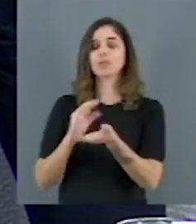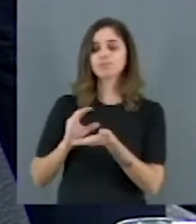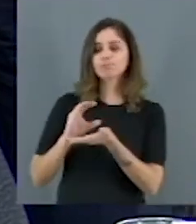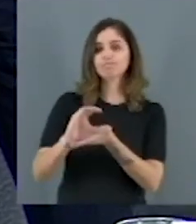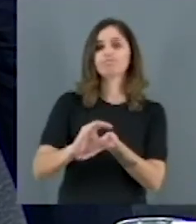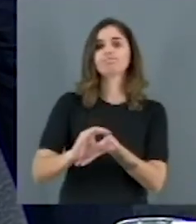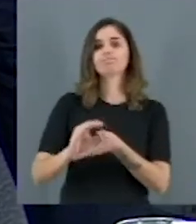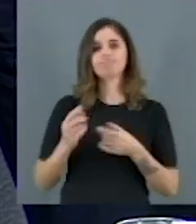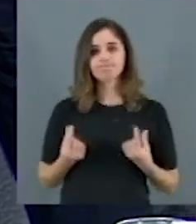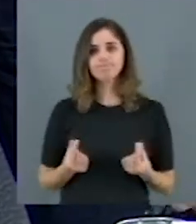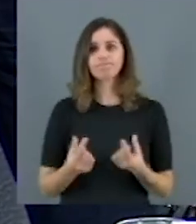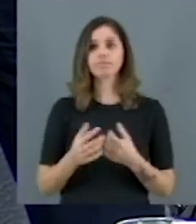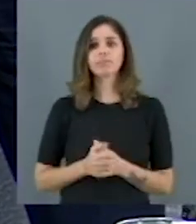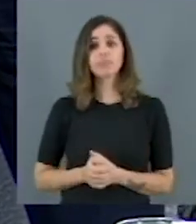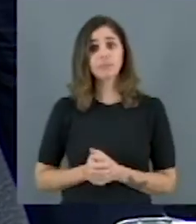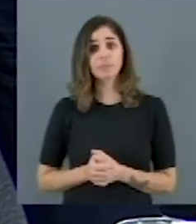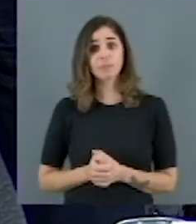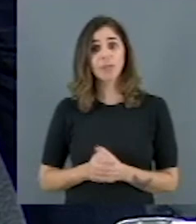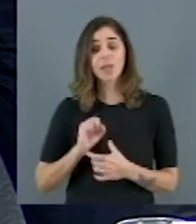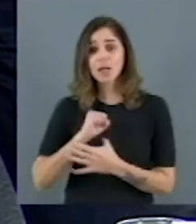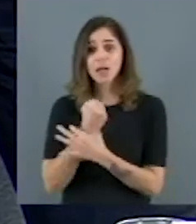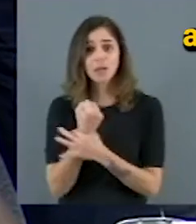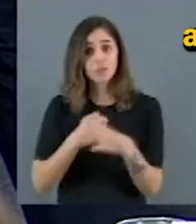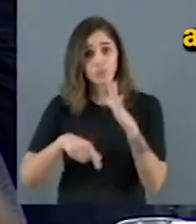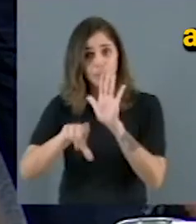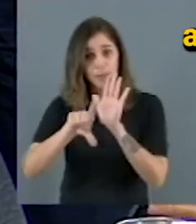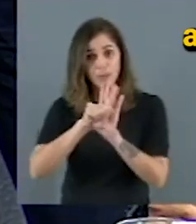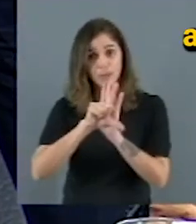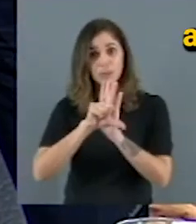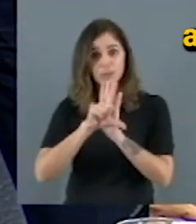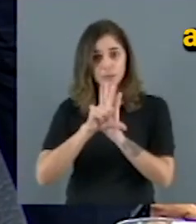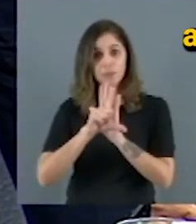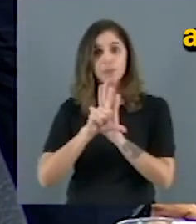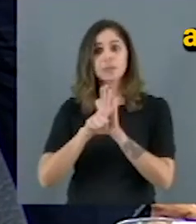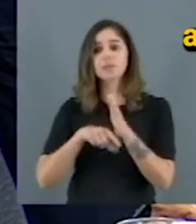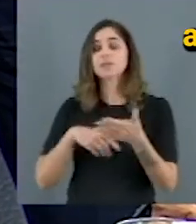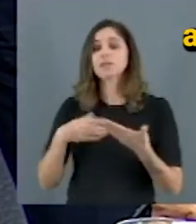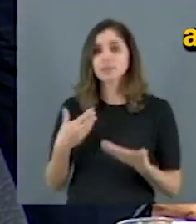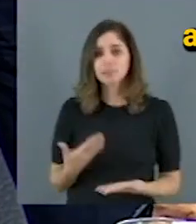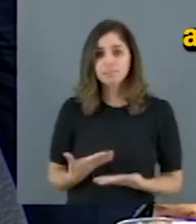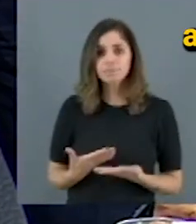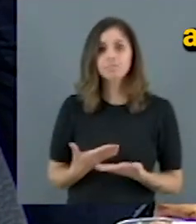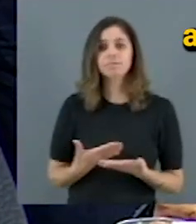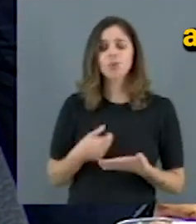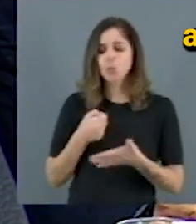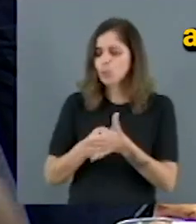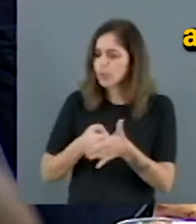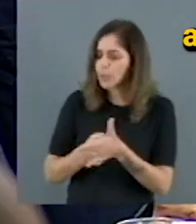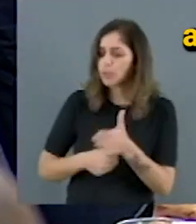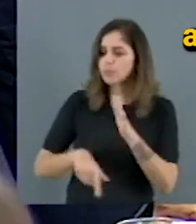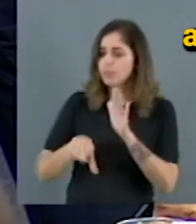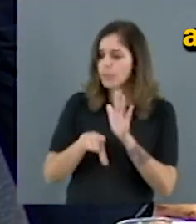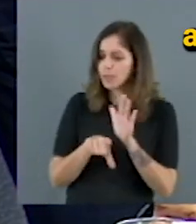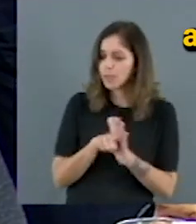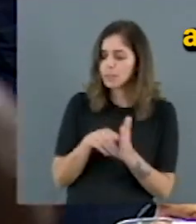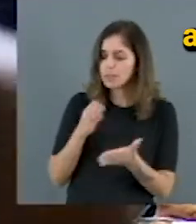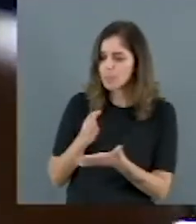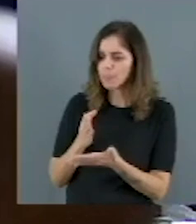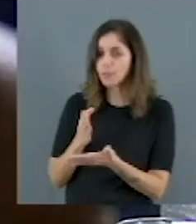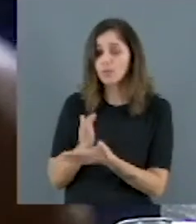ele garante exatamente que uma lei, arduamente acompanhada por mais de 20 anos, ela seja